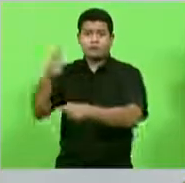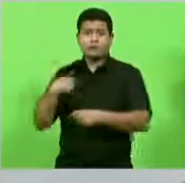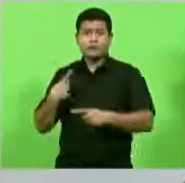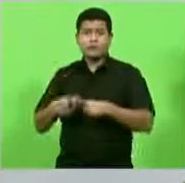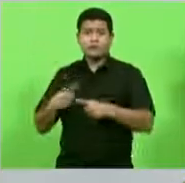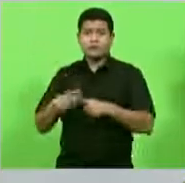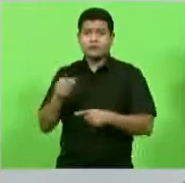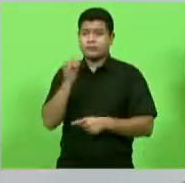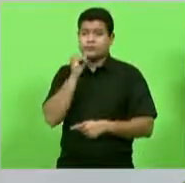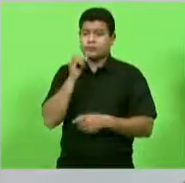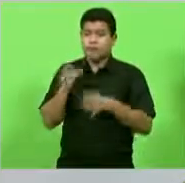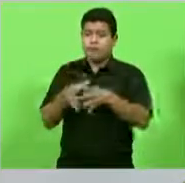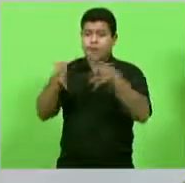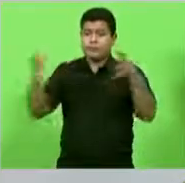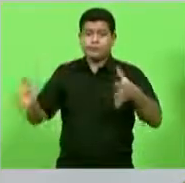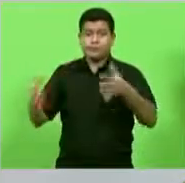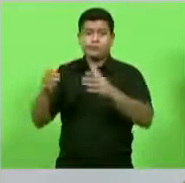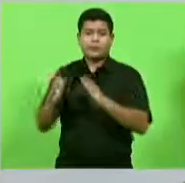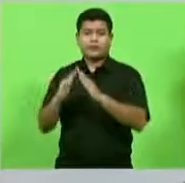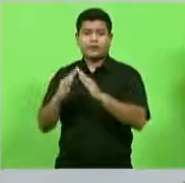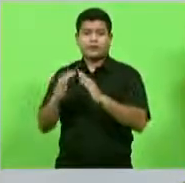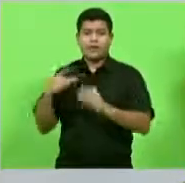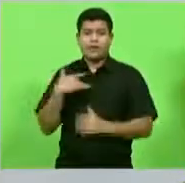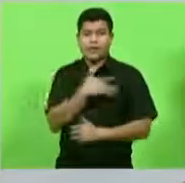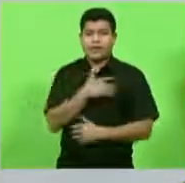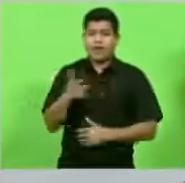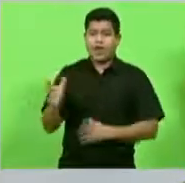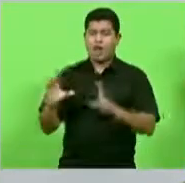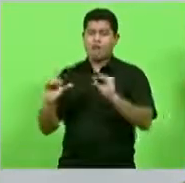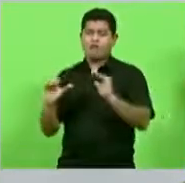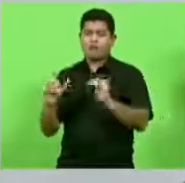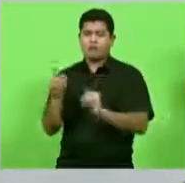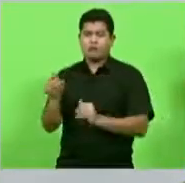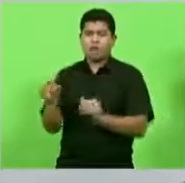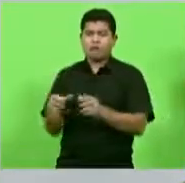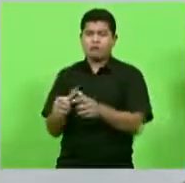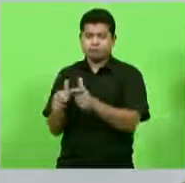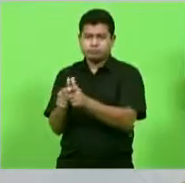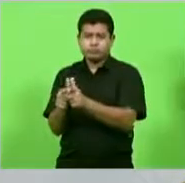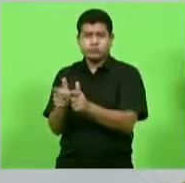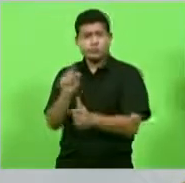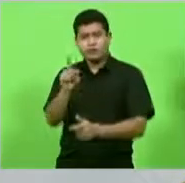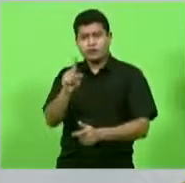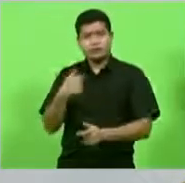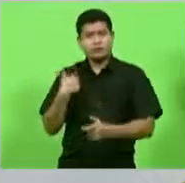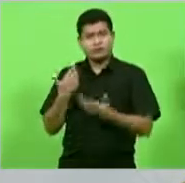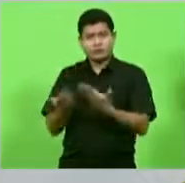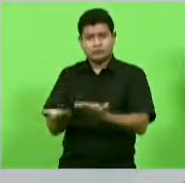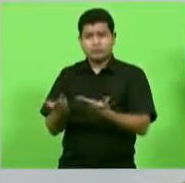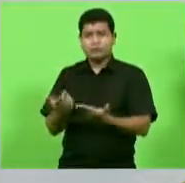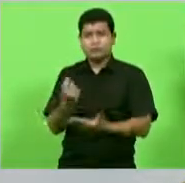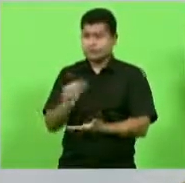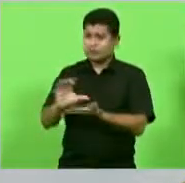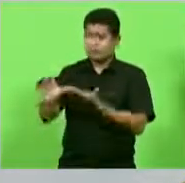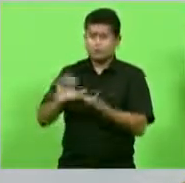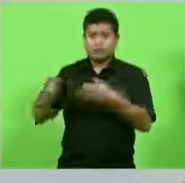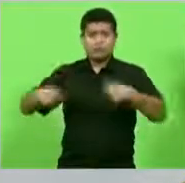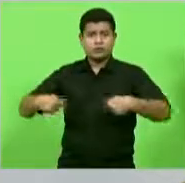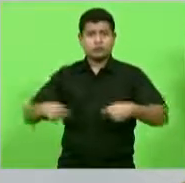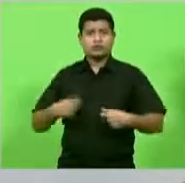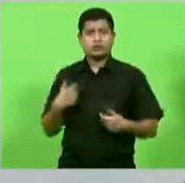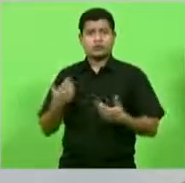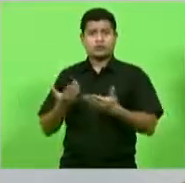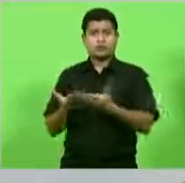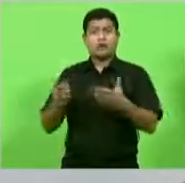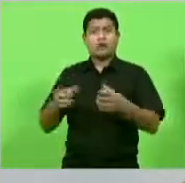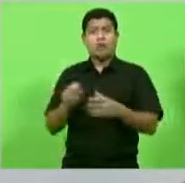ampliação de um posto de saúde porque as pessoas estão confortáveis aquela unidade minúscula você não vai colocar recursos numa ampliação de uma